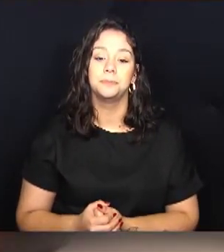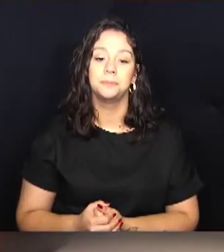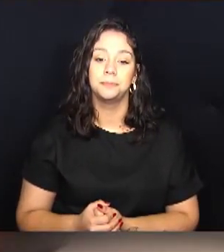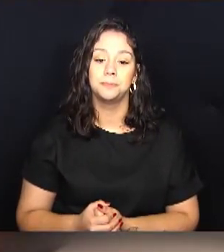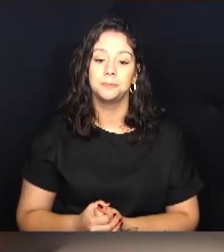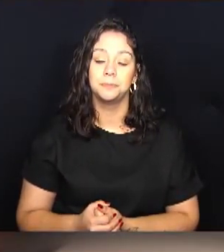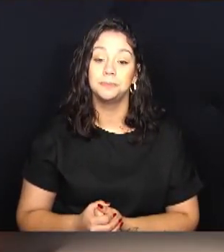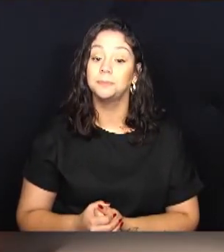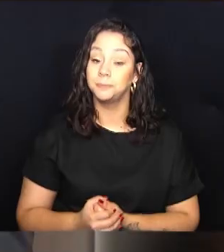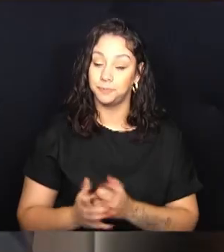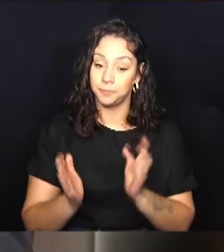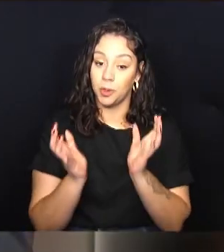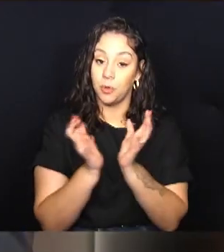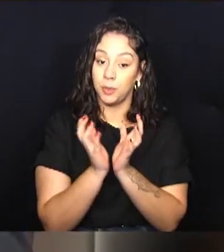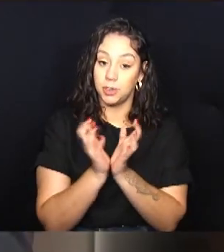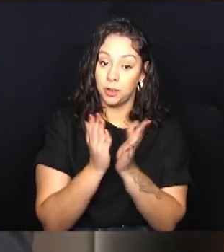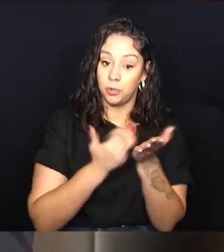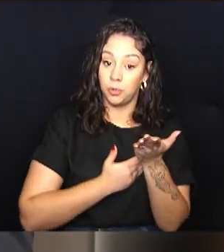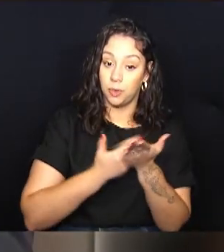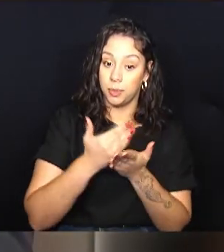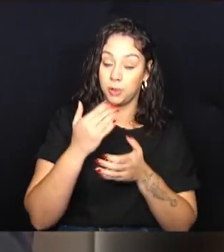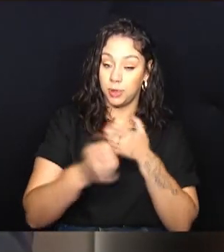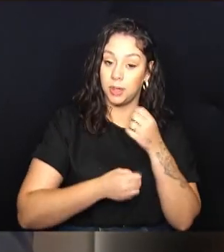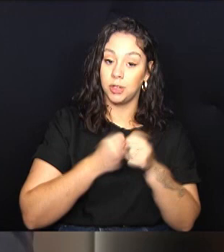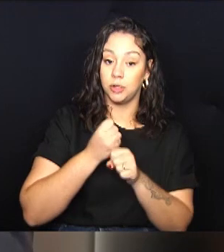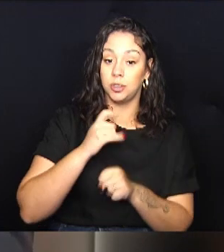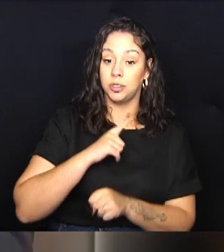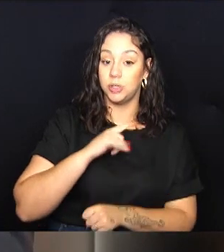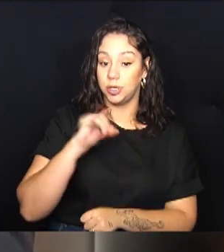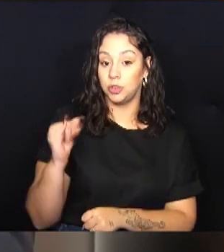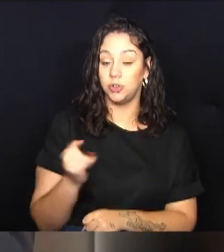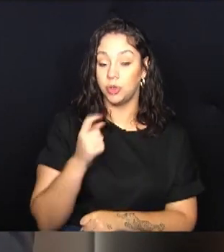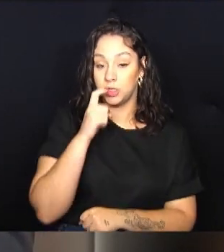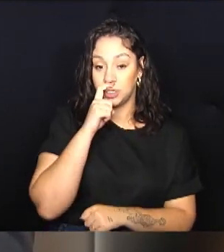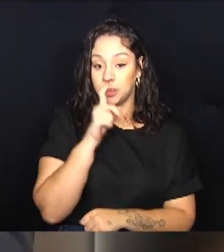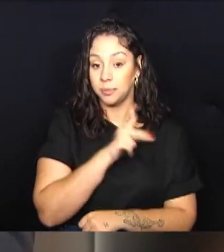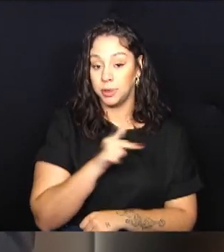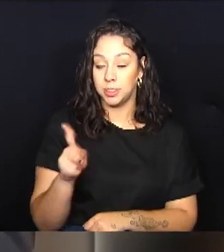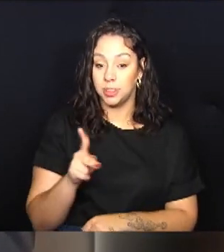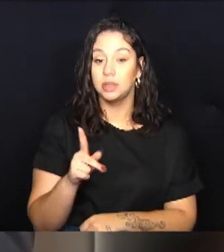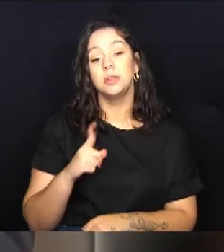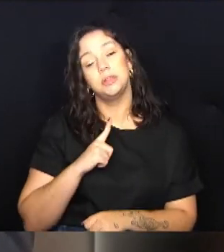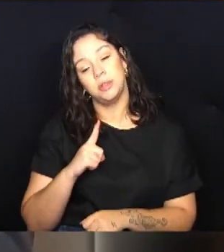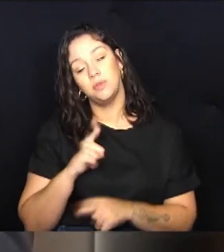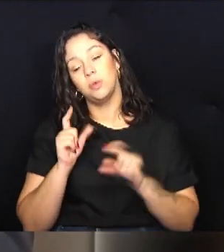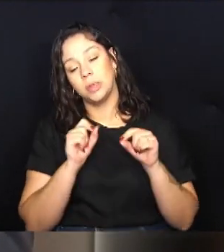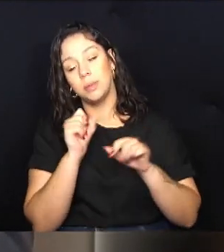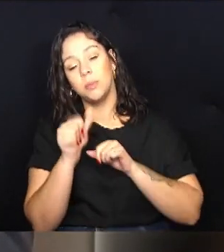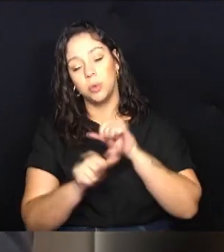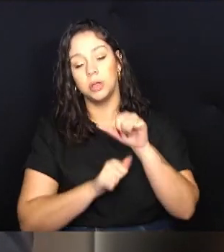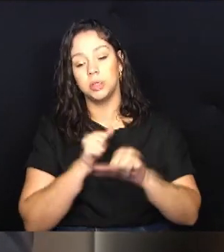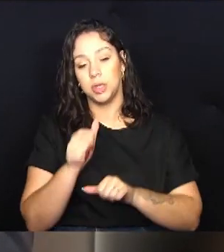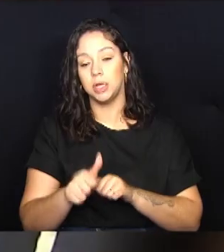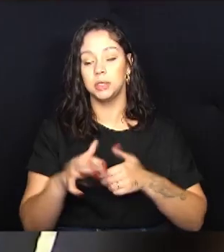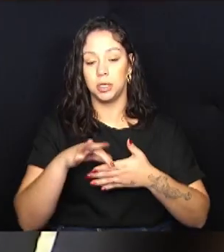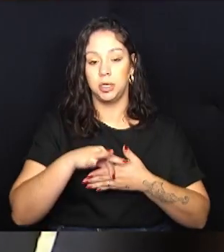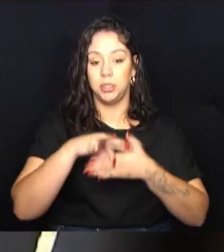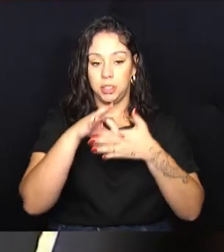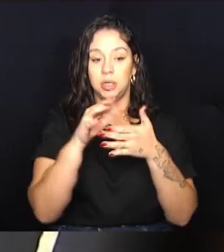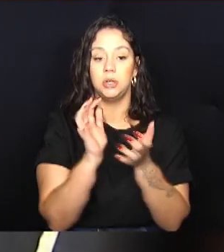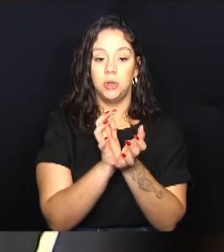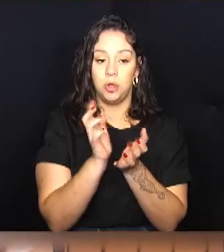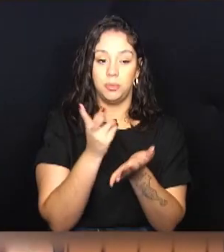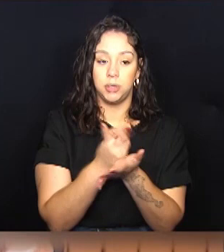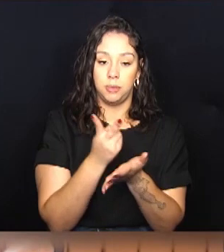A comissão no início do ano tinha Jorge Schneider como presidente. Houve, no entanto, mudanças nos comandos das comissões